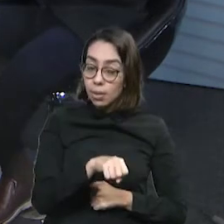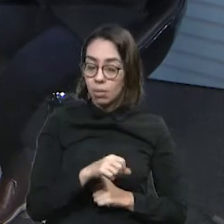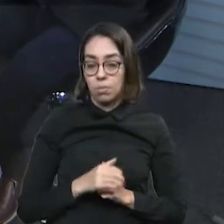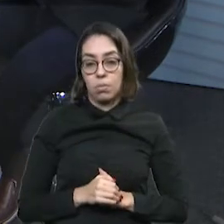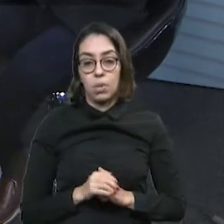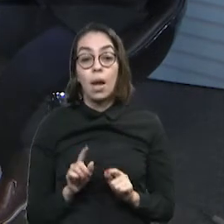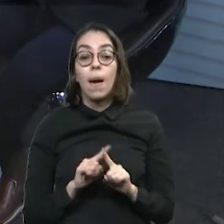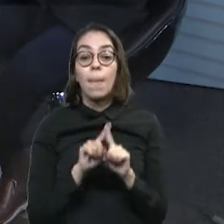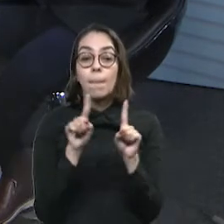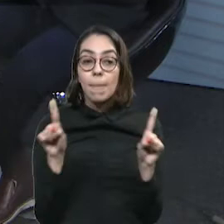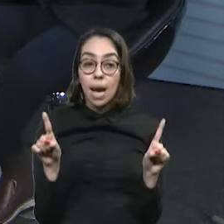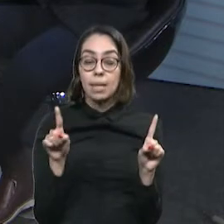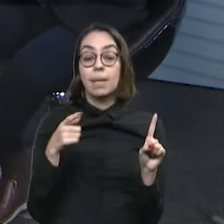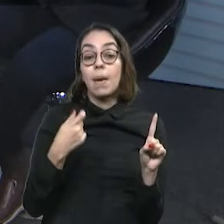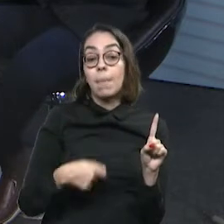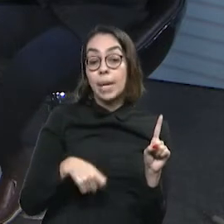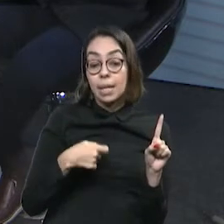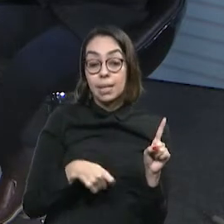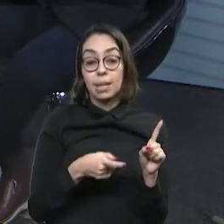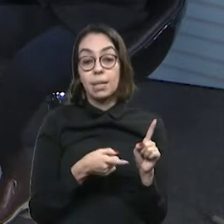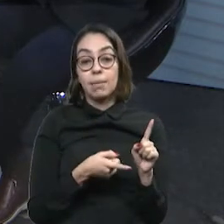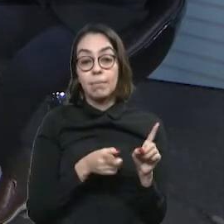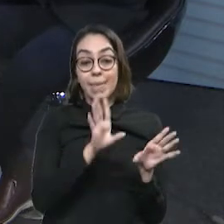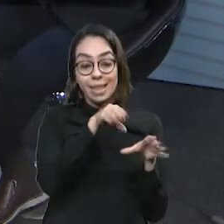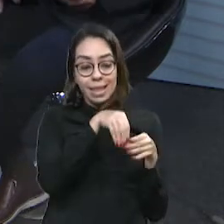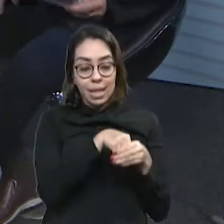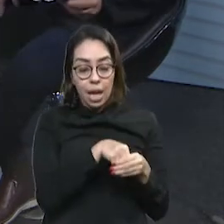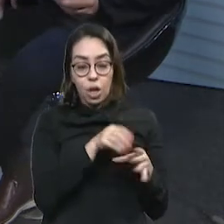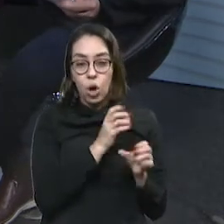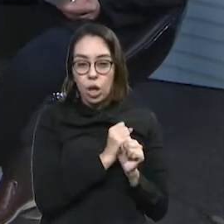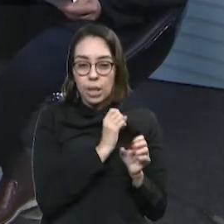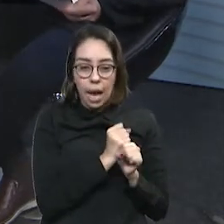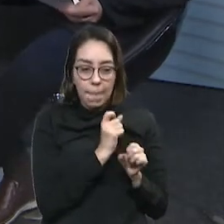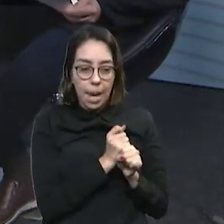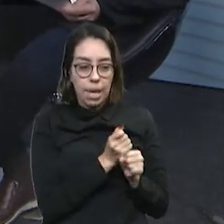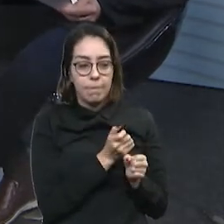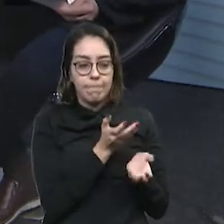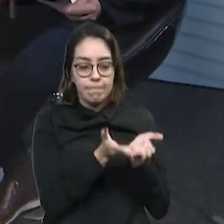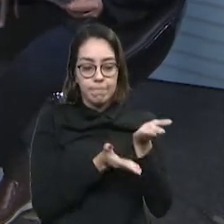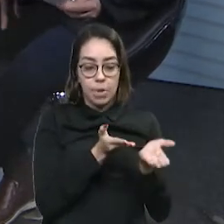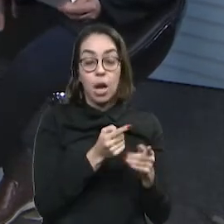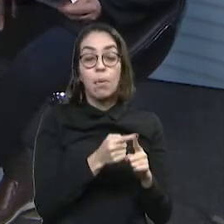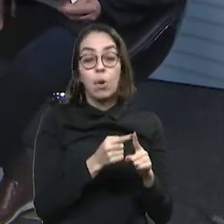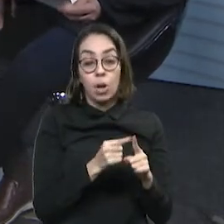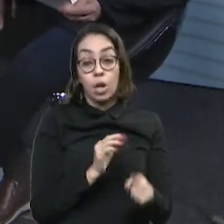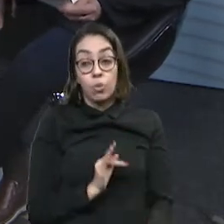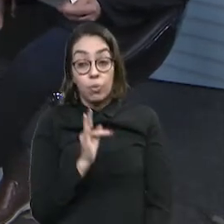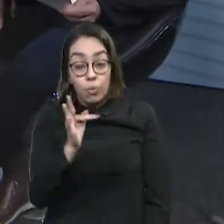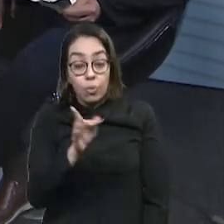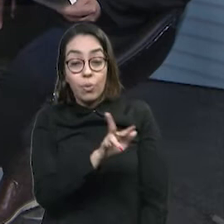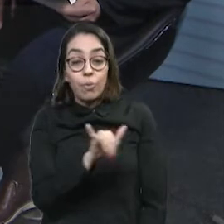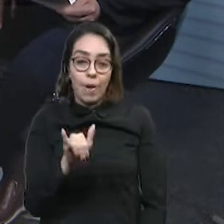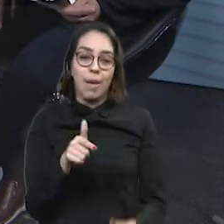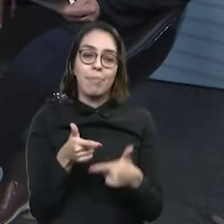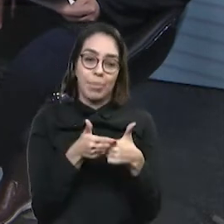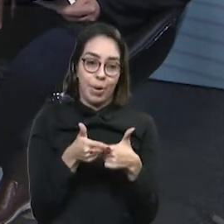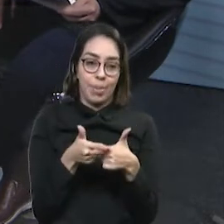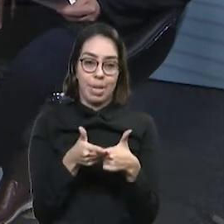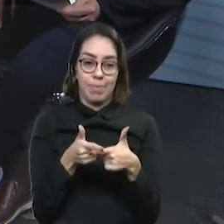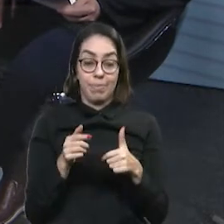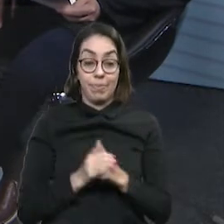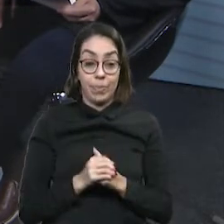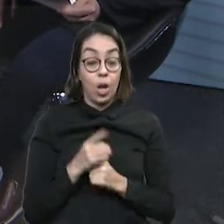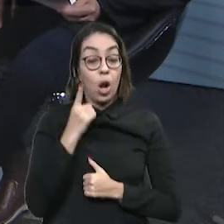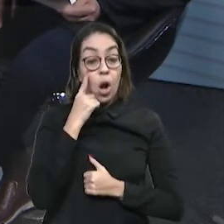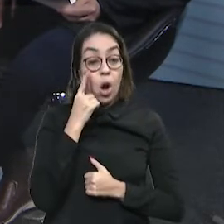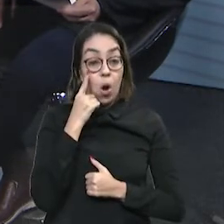e cuida das finanças internas, orçamento, por exemplo. Porque lá na frente vai ter problema. E já começar a... Porque você vai ter duas